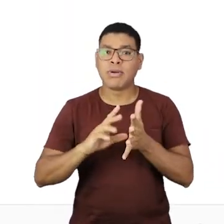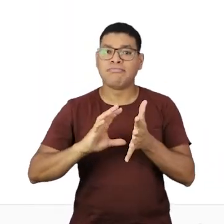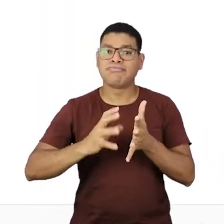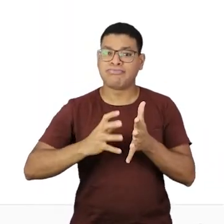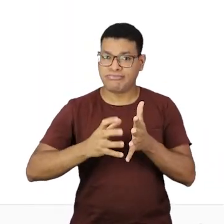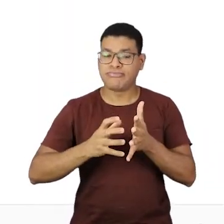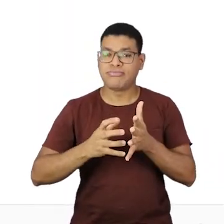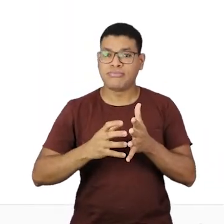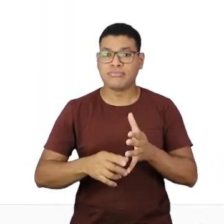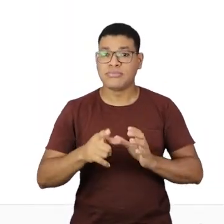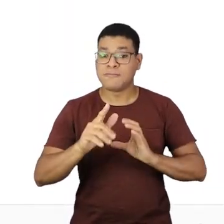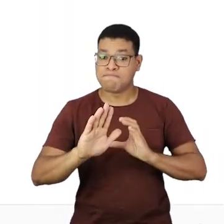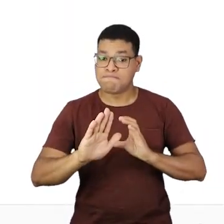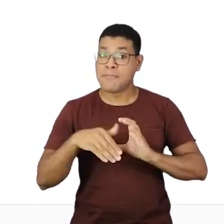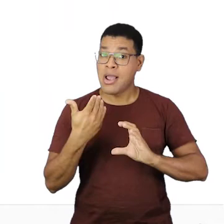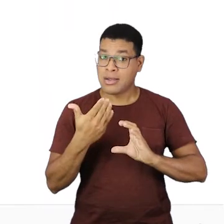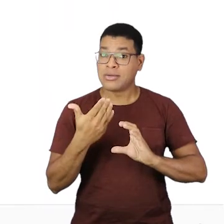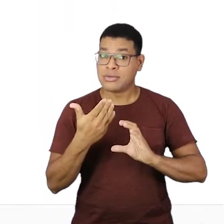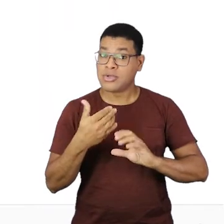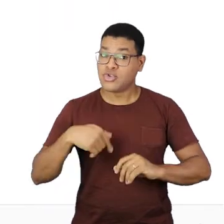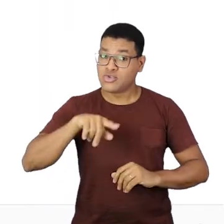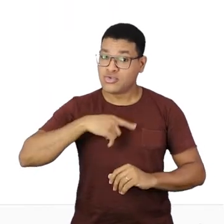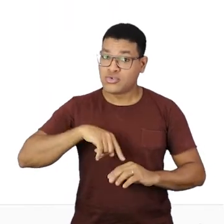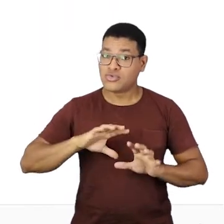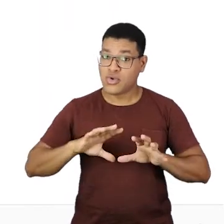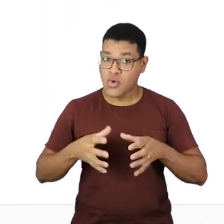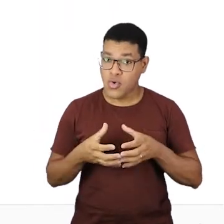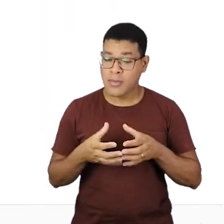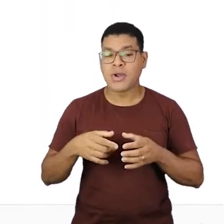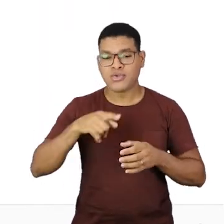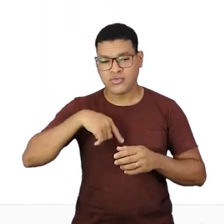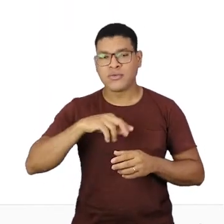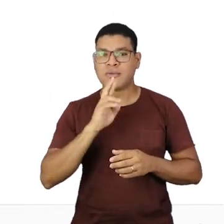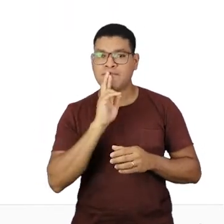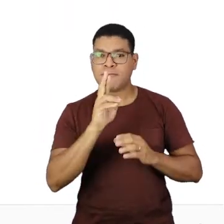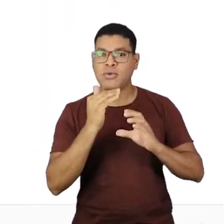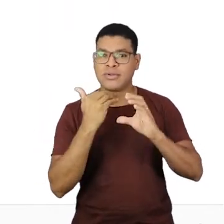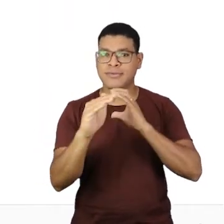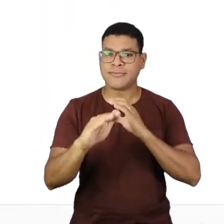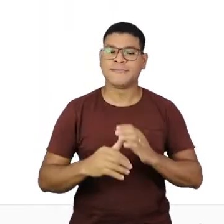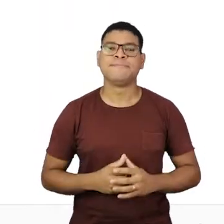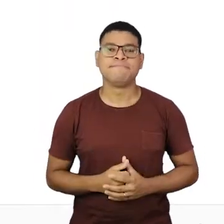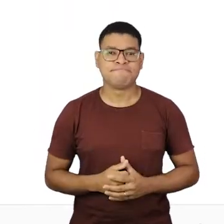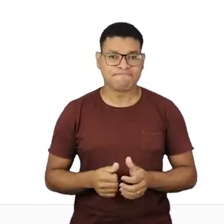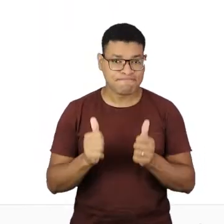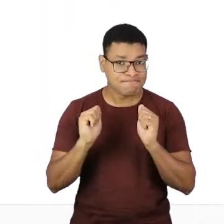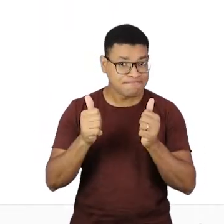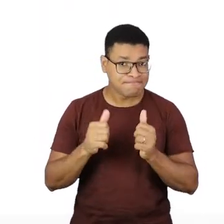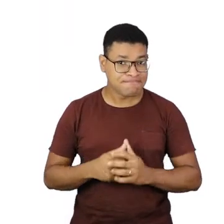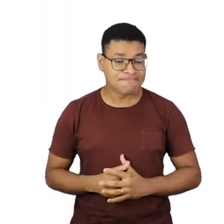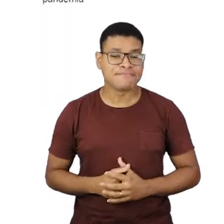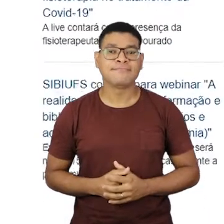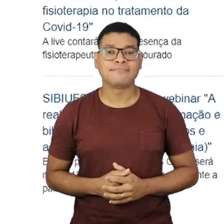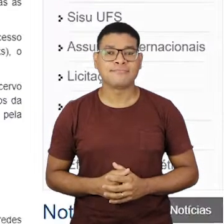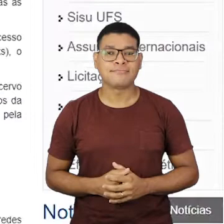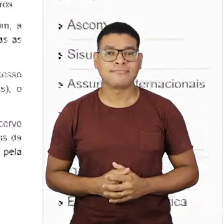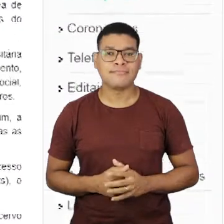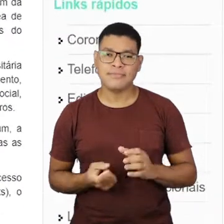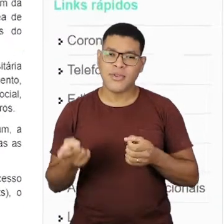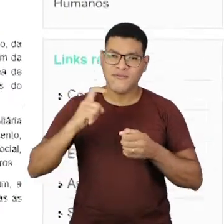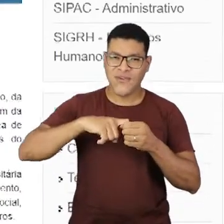dados, então, envia o e-mail para a gente, tá? Que a gente retorna. Certinho?